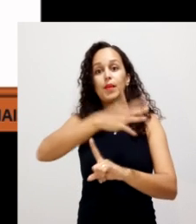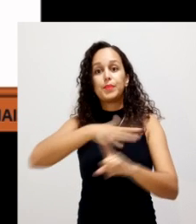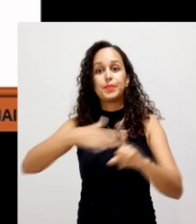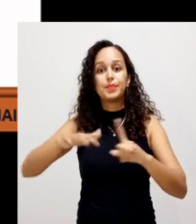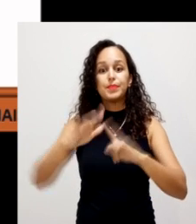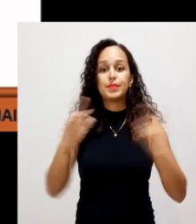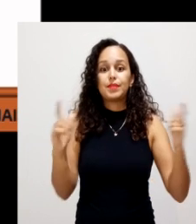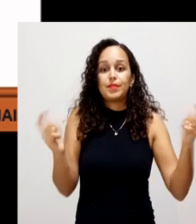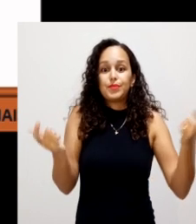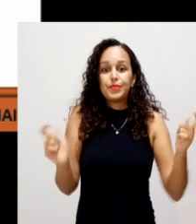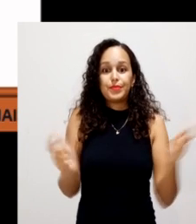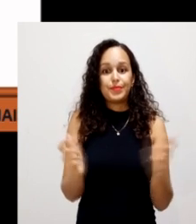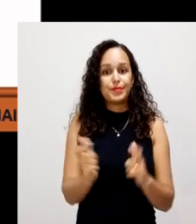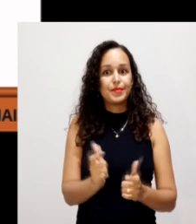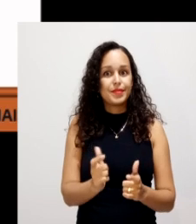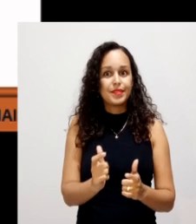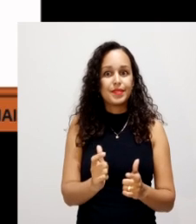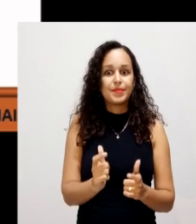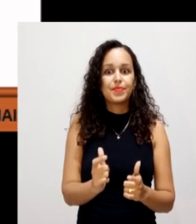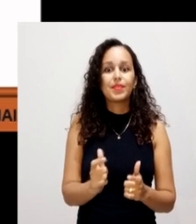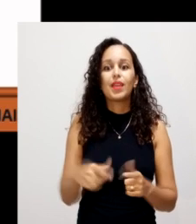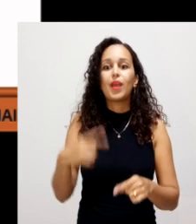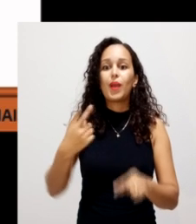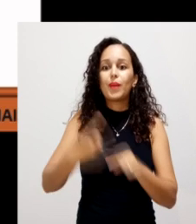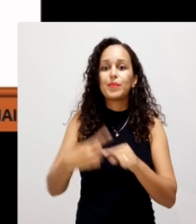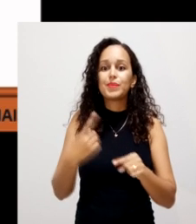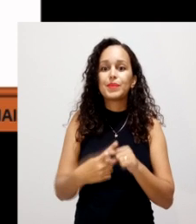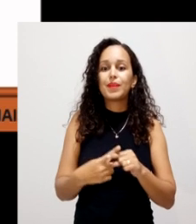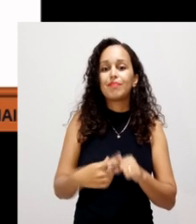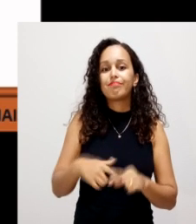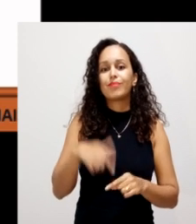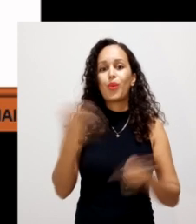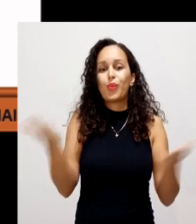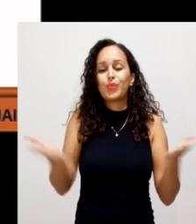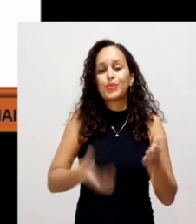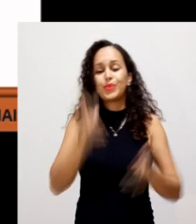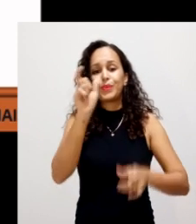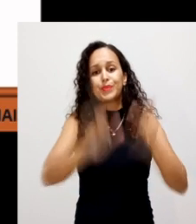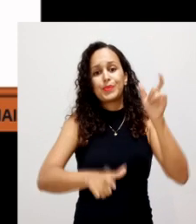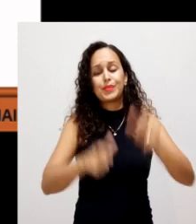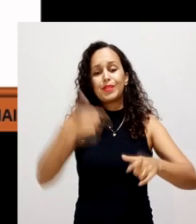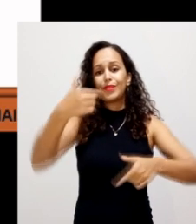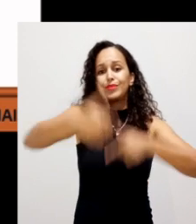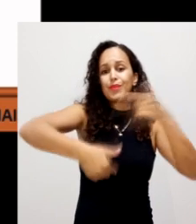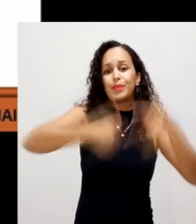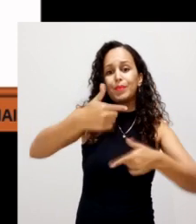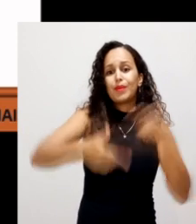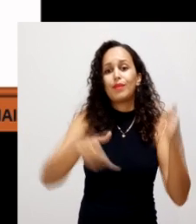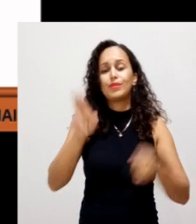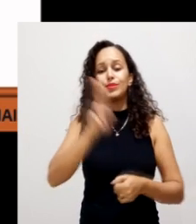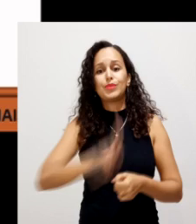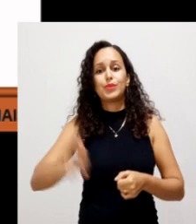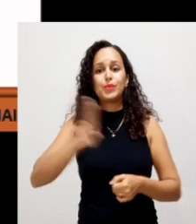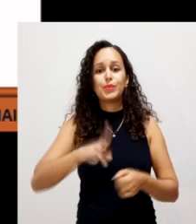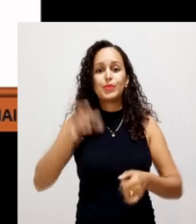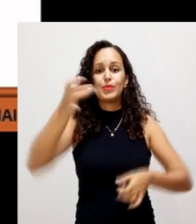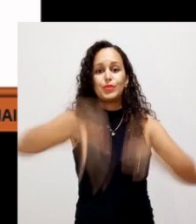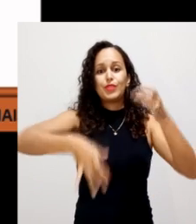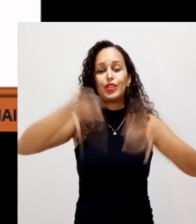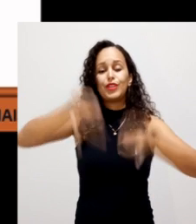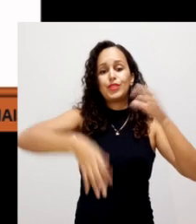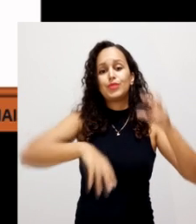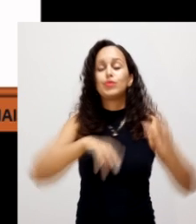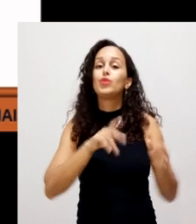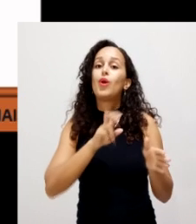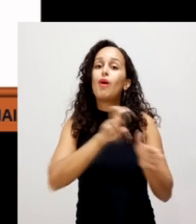ambientais e a insustentabilidade gerados pelo modelo de produção, consumo e disposição de resíduos